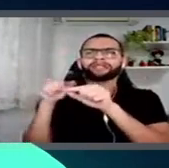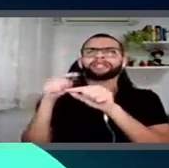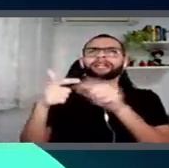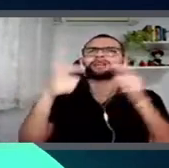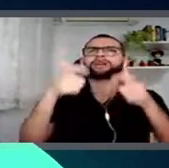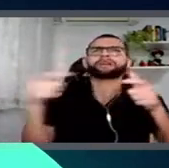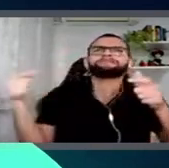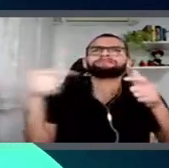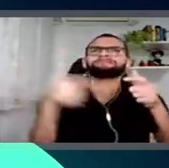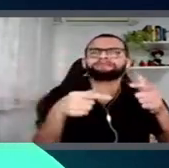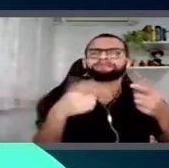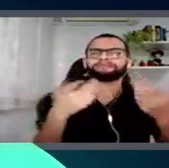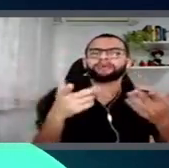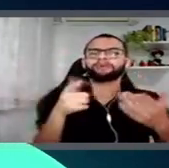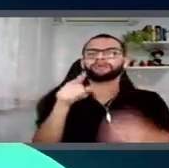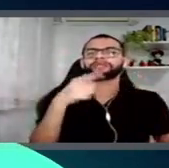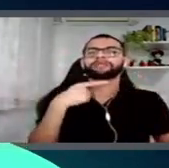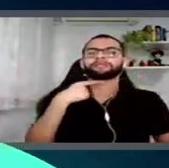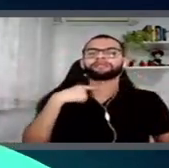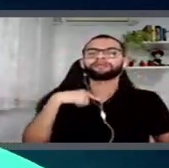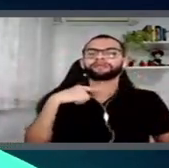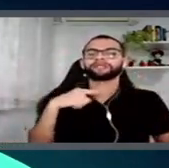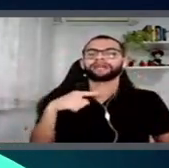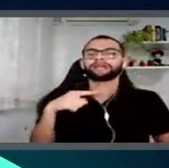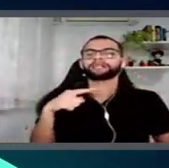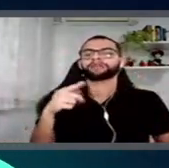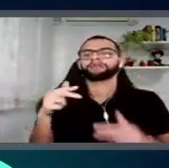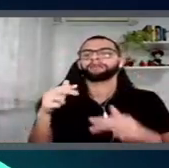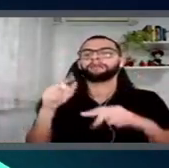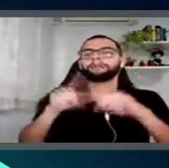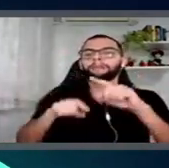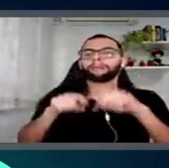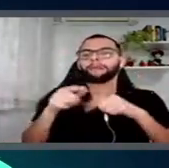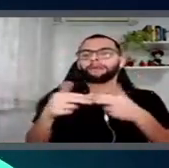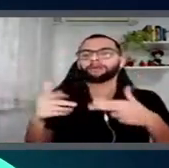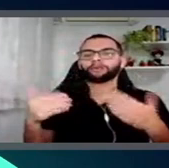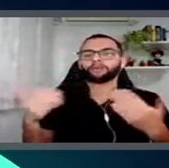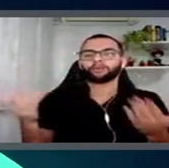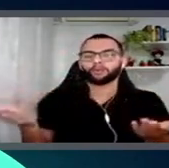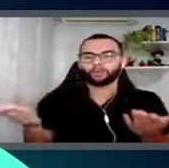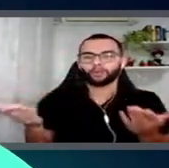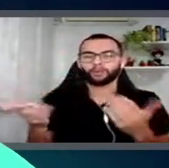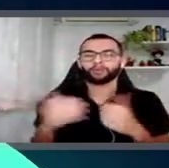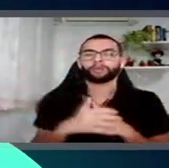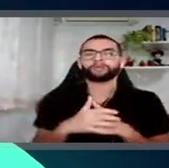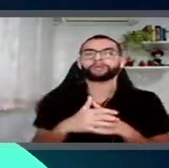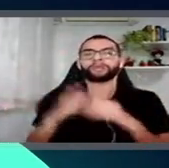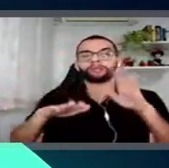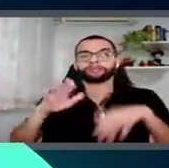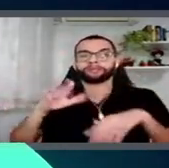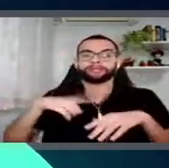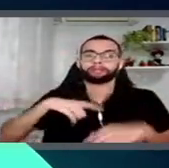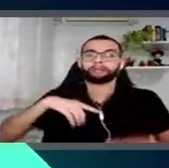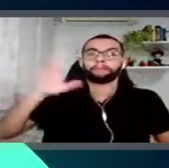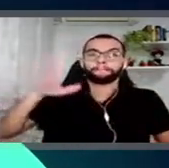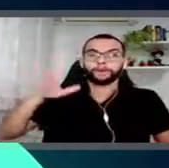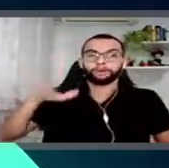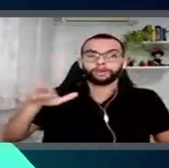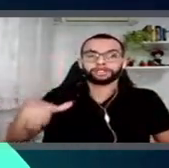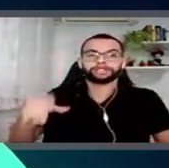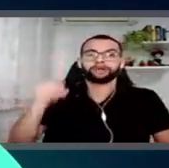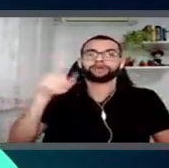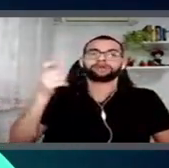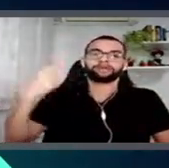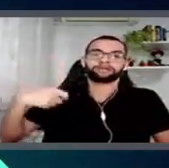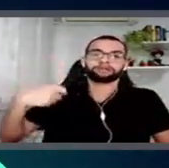qual o tipo de produto que mais te agrada para um sistema de recomendação, né, talvez uma promoção que possa te atingir, mais ou